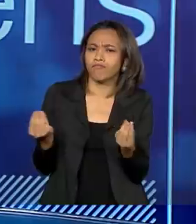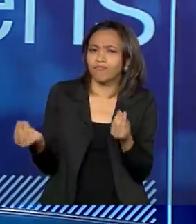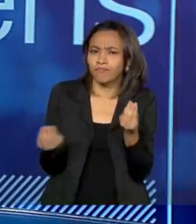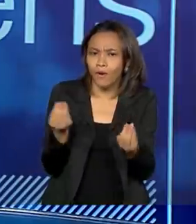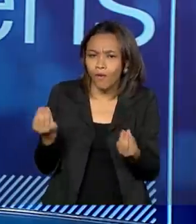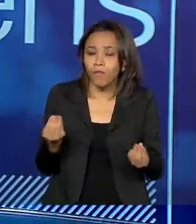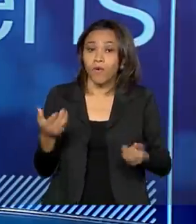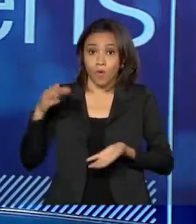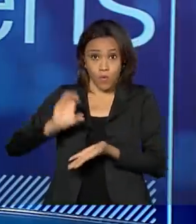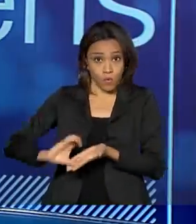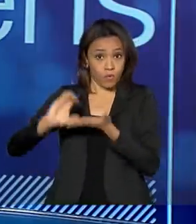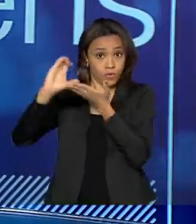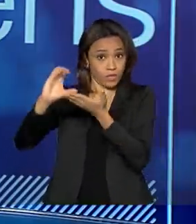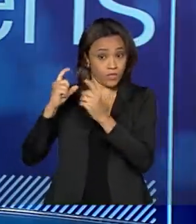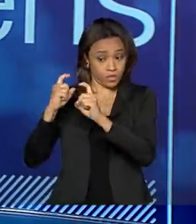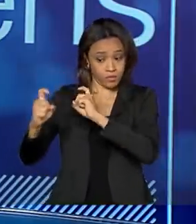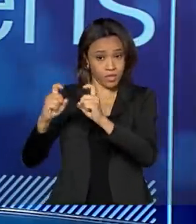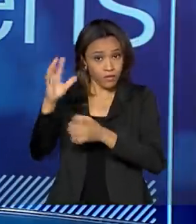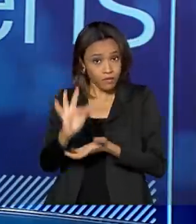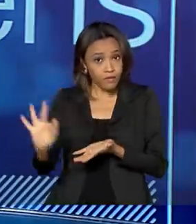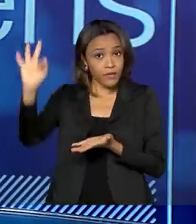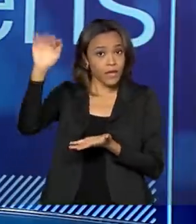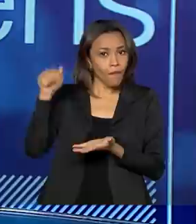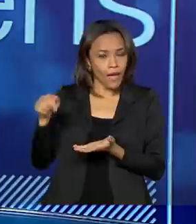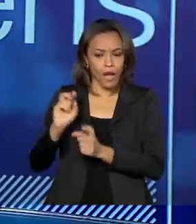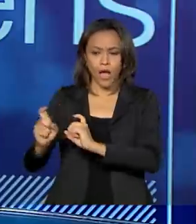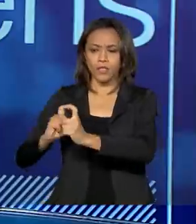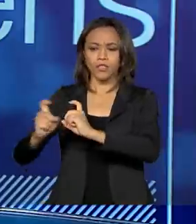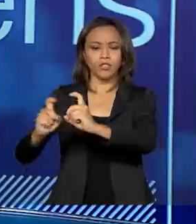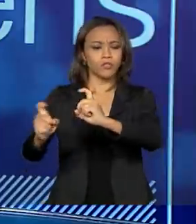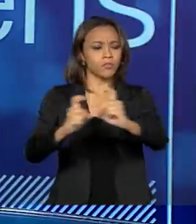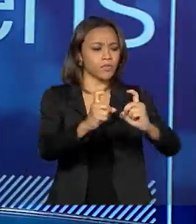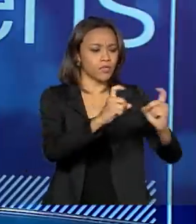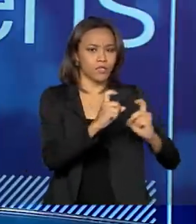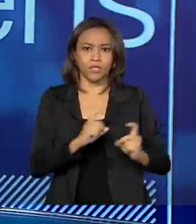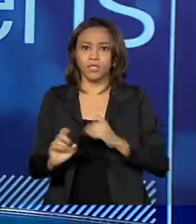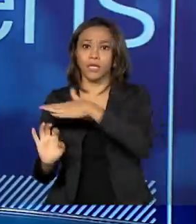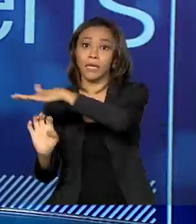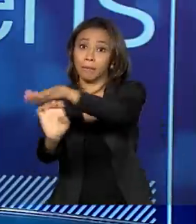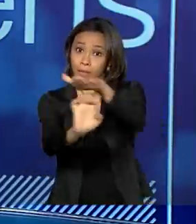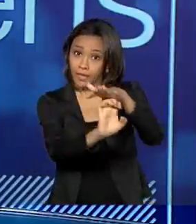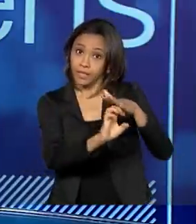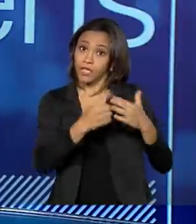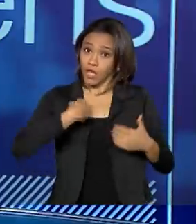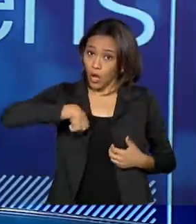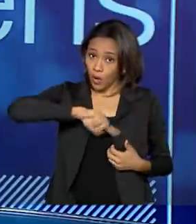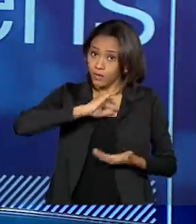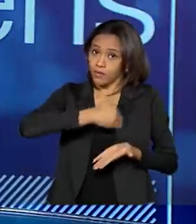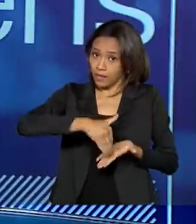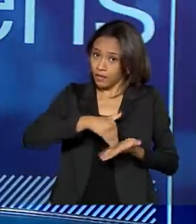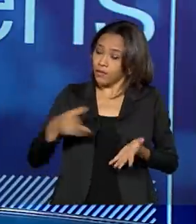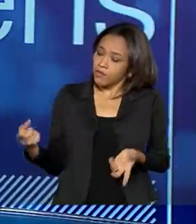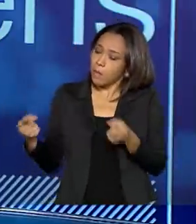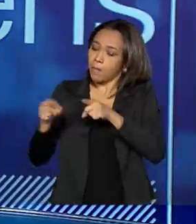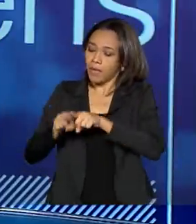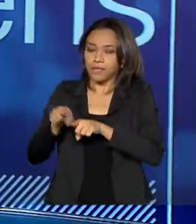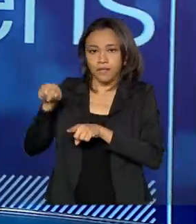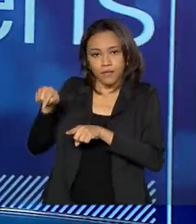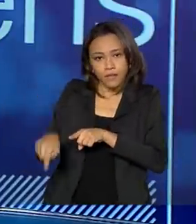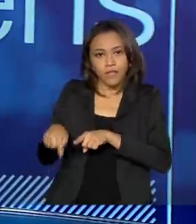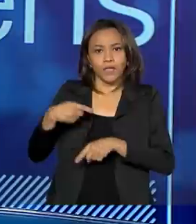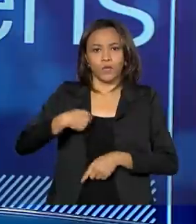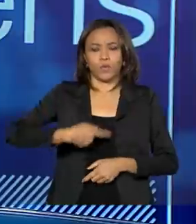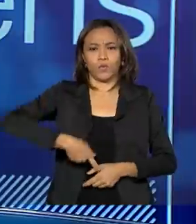Federal de Administração Federal, ela está administrando empresas. Nós fizemos uma parceria, o juiz determina